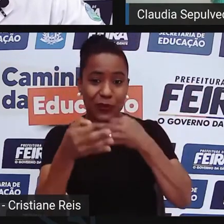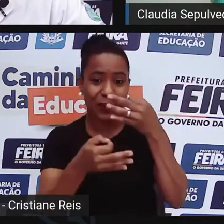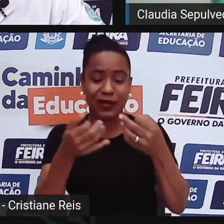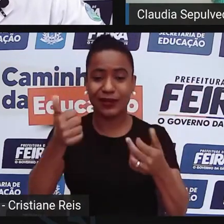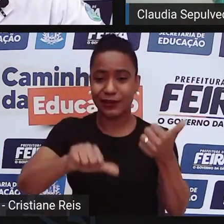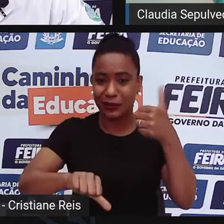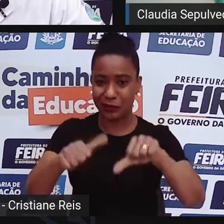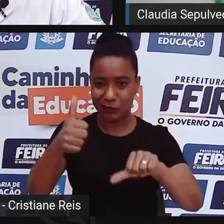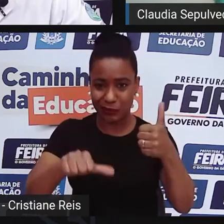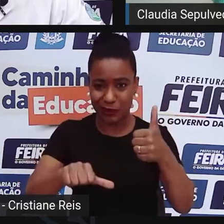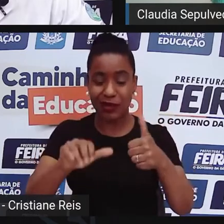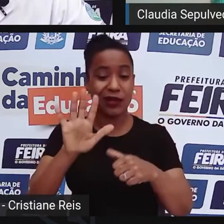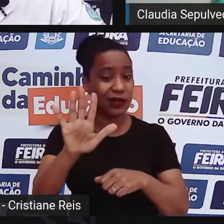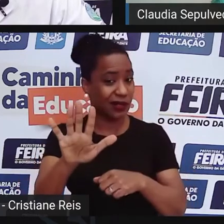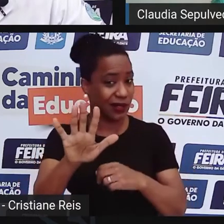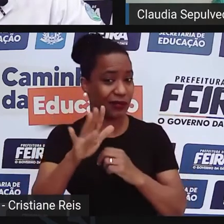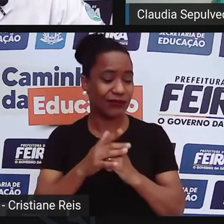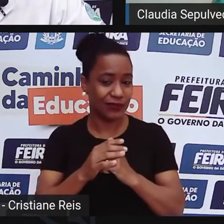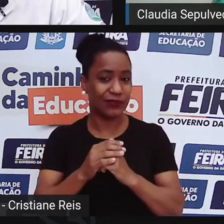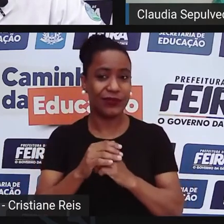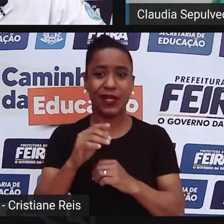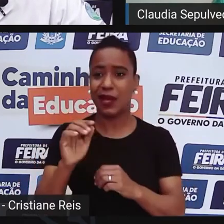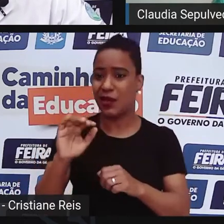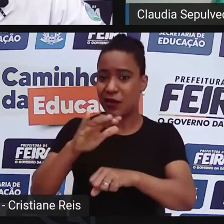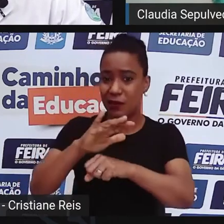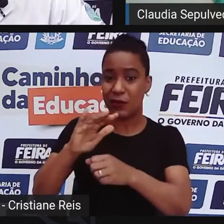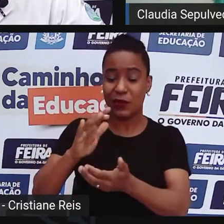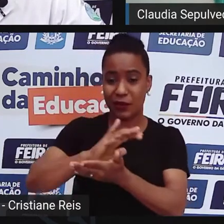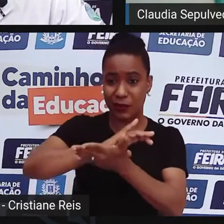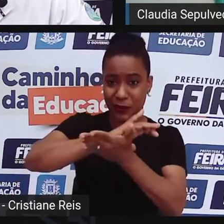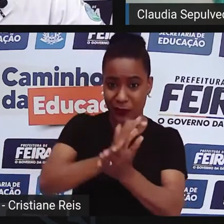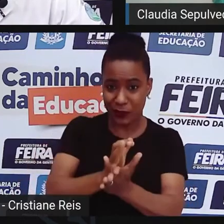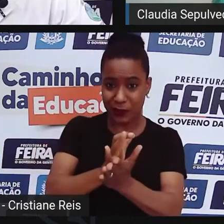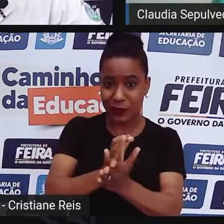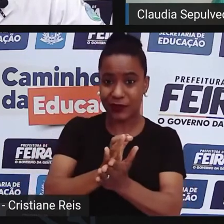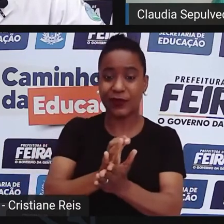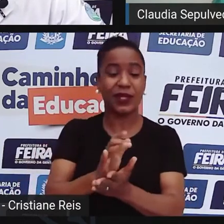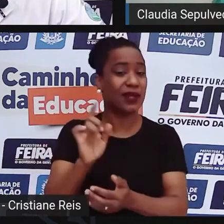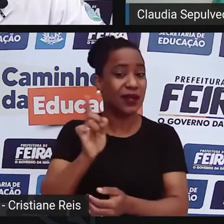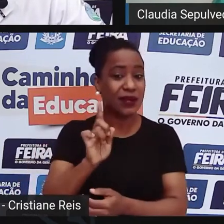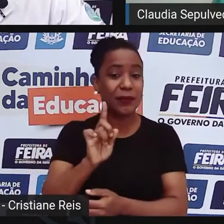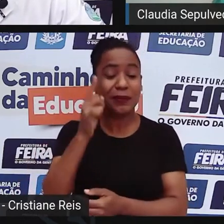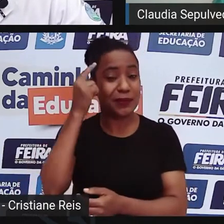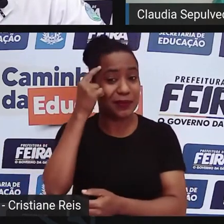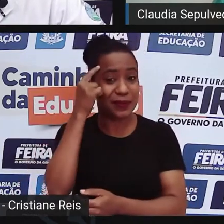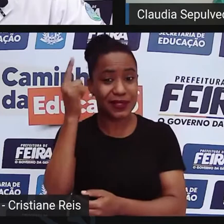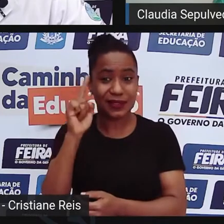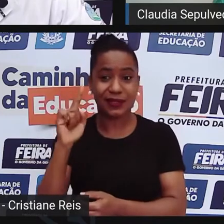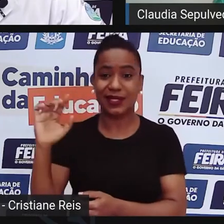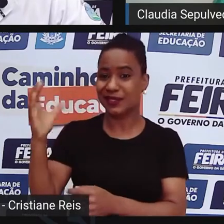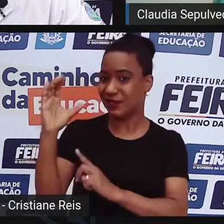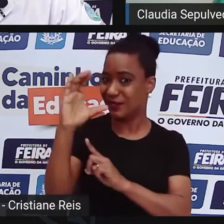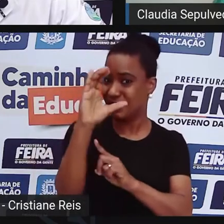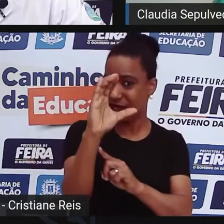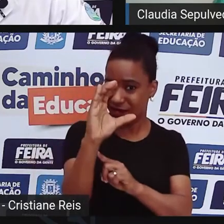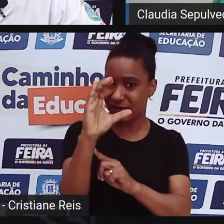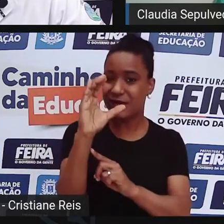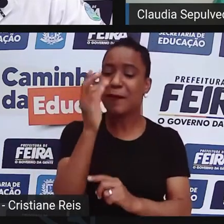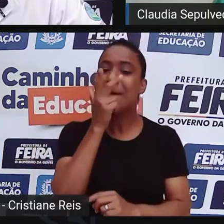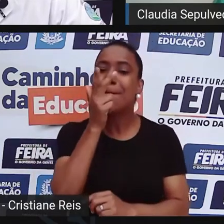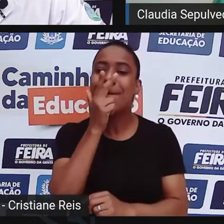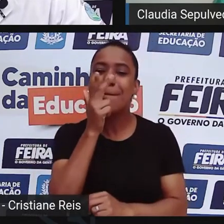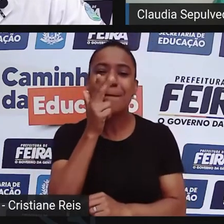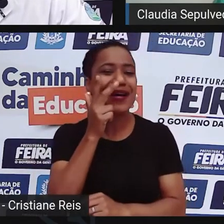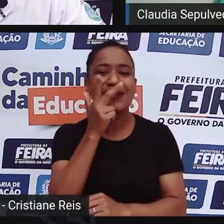negá-la como um discurso, isso é muito importante. Sim, sim, importante. Em que o negacionismo da ciência tem levado a gente a problemas desastrosos,